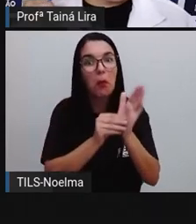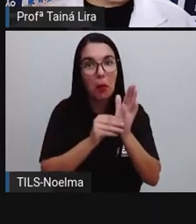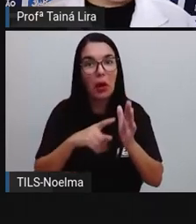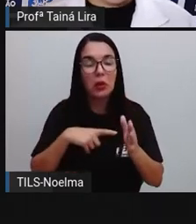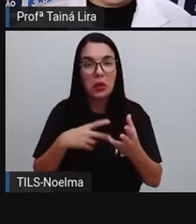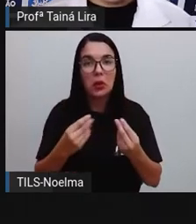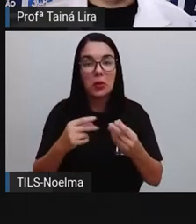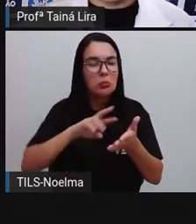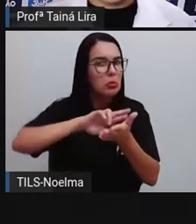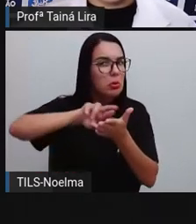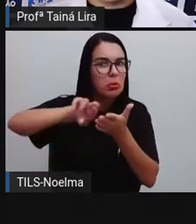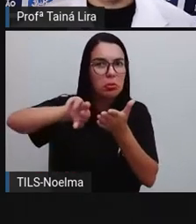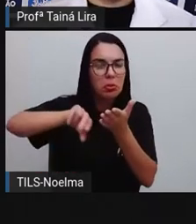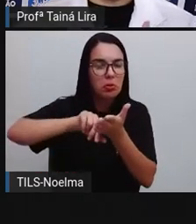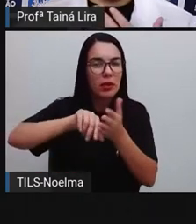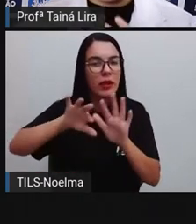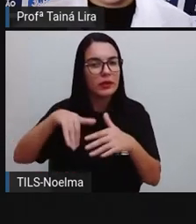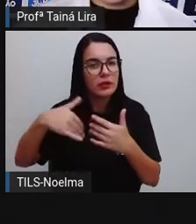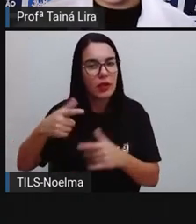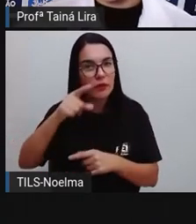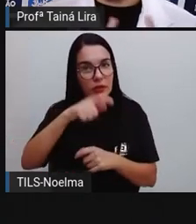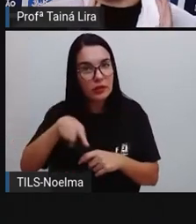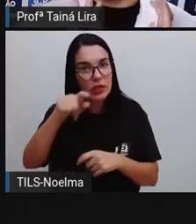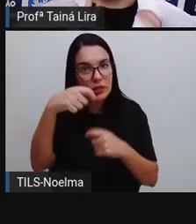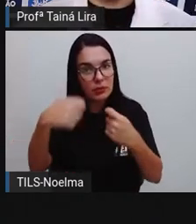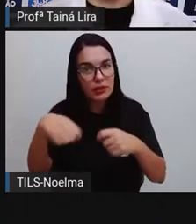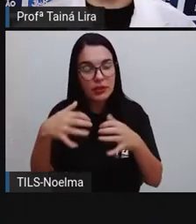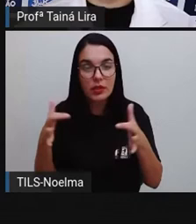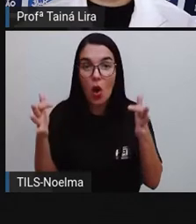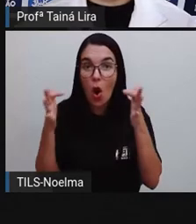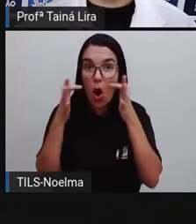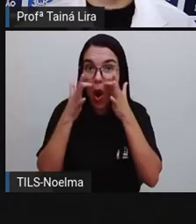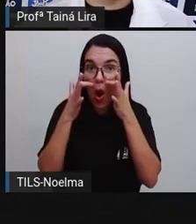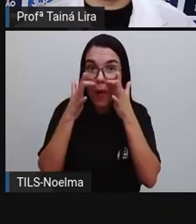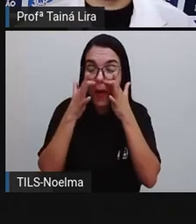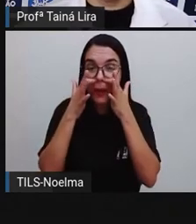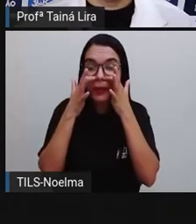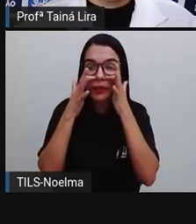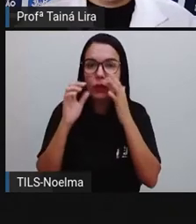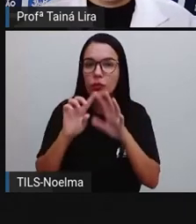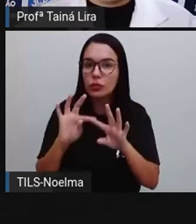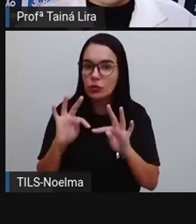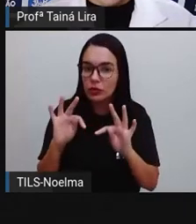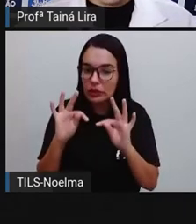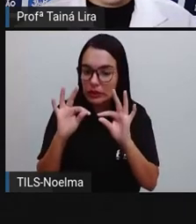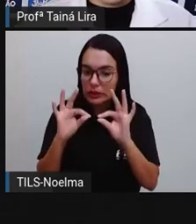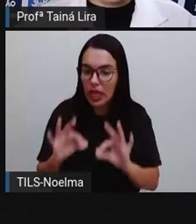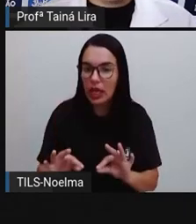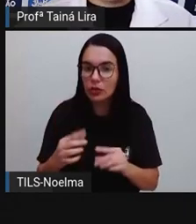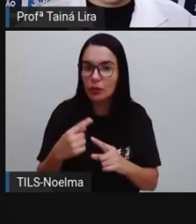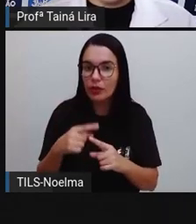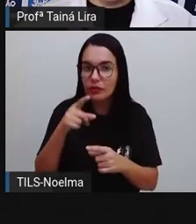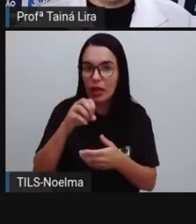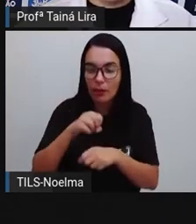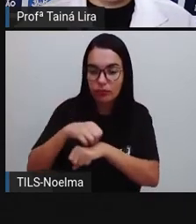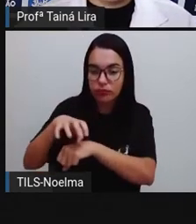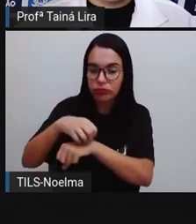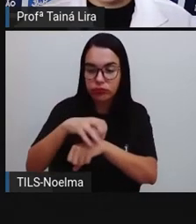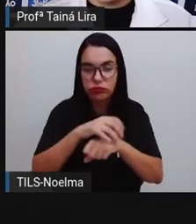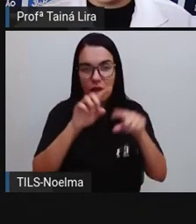vocês fizeram a produção, então, observa direitinho como você está distribuindo aí os balões, tá?